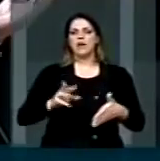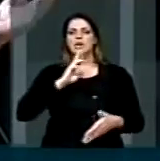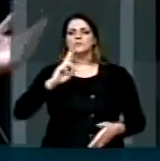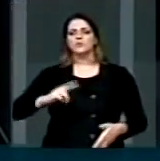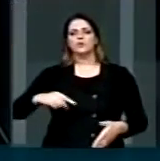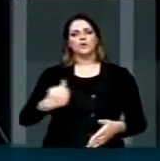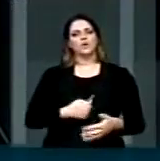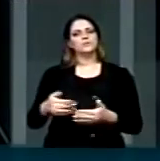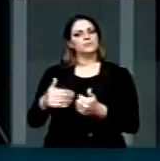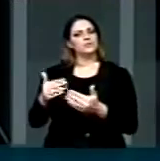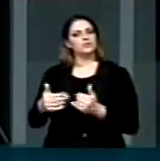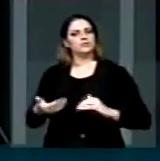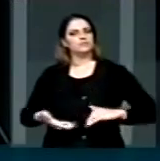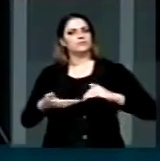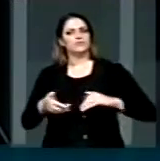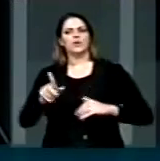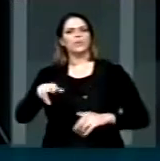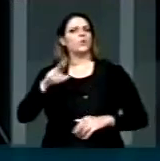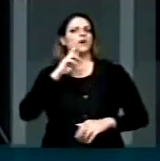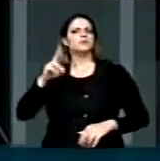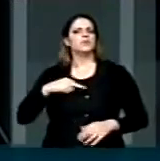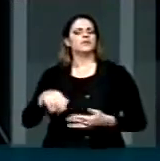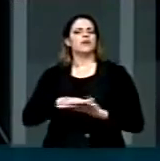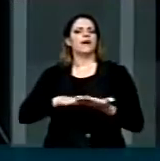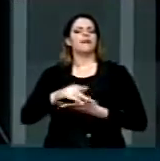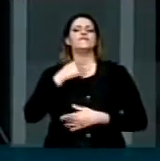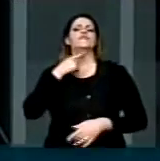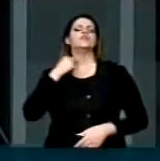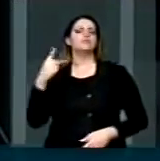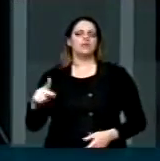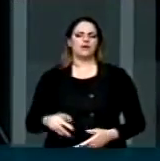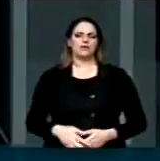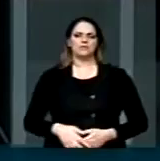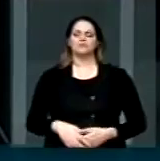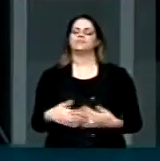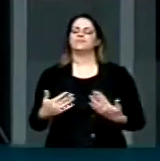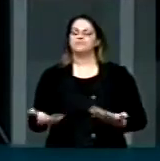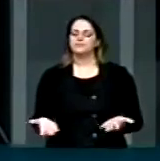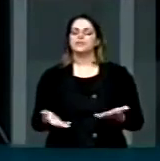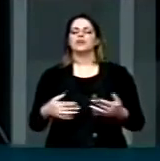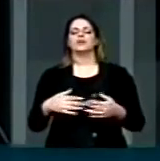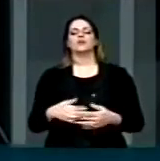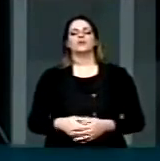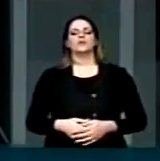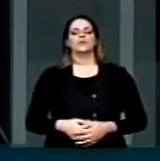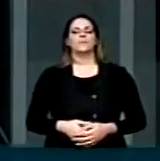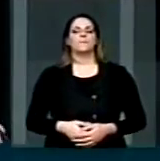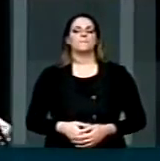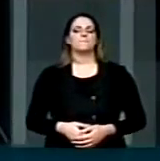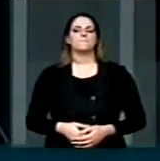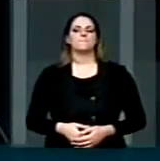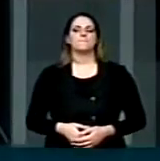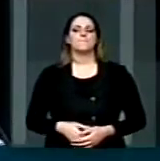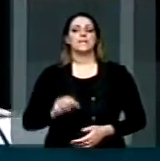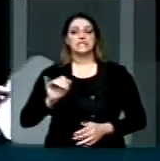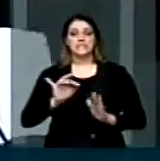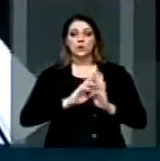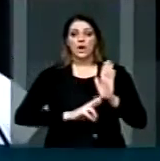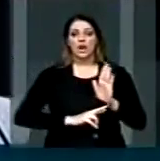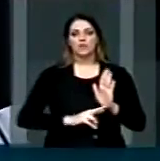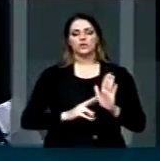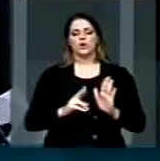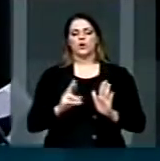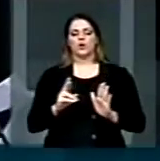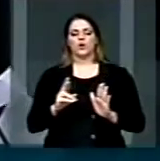as solicitações do nosso Parlamento, coisa que ele não responde ao bel prazer dele. Fica, portanto, eu creio, se o relatório não for essas coisas,